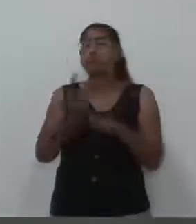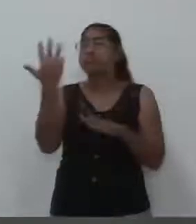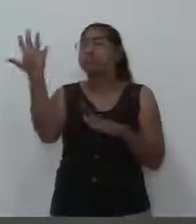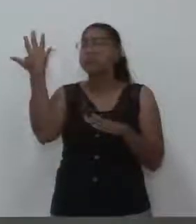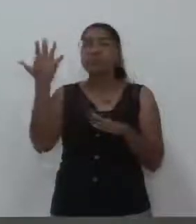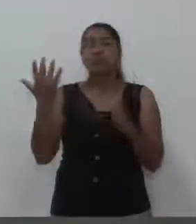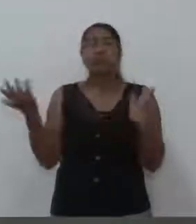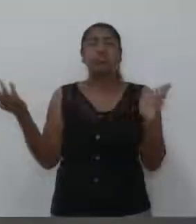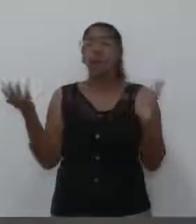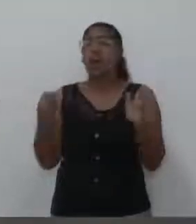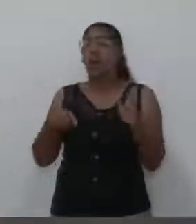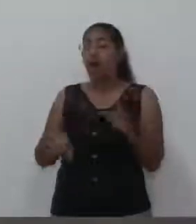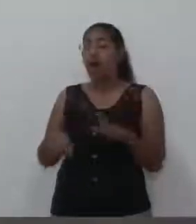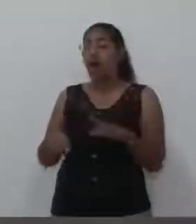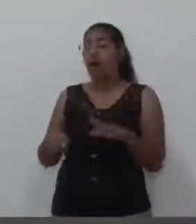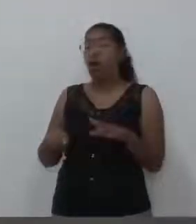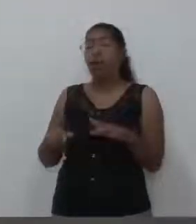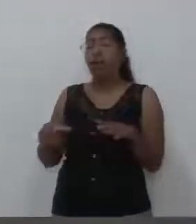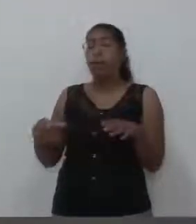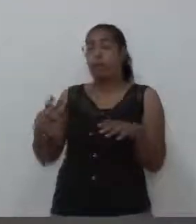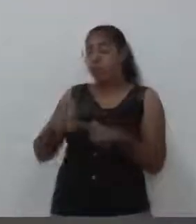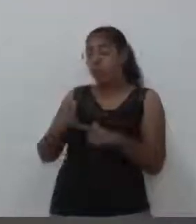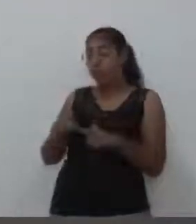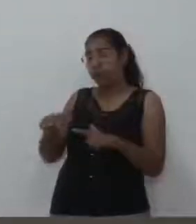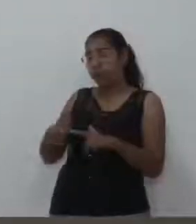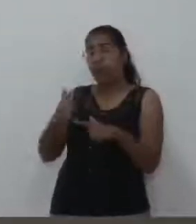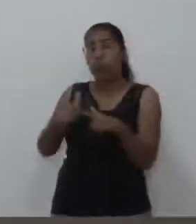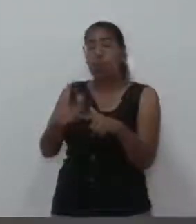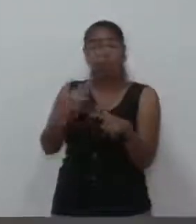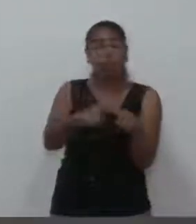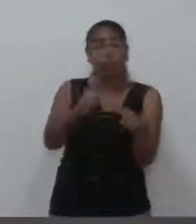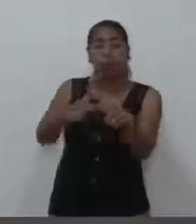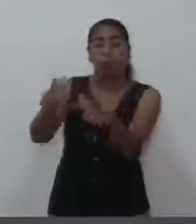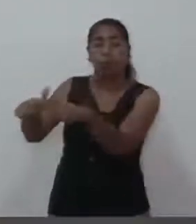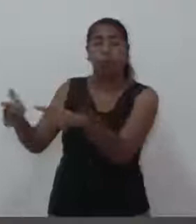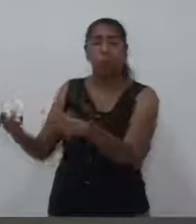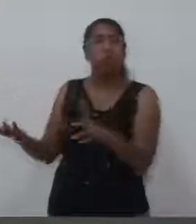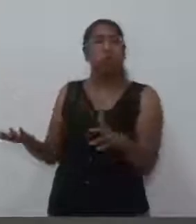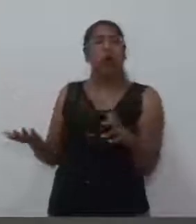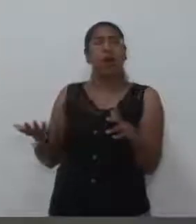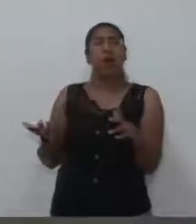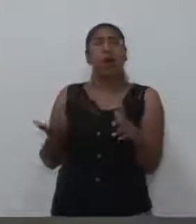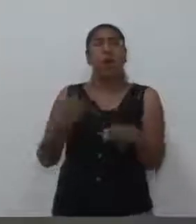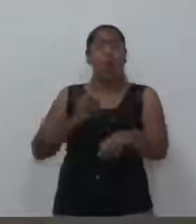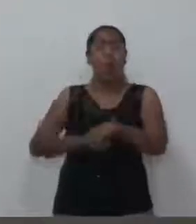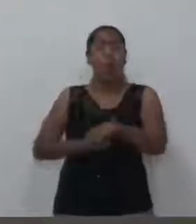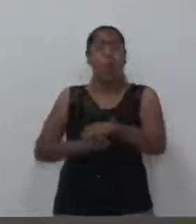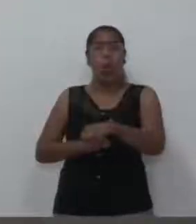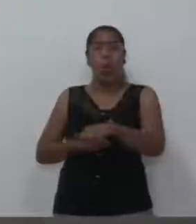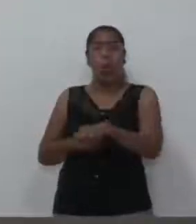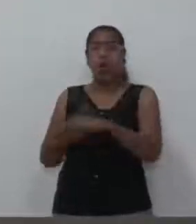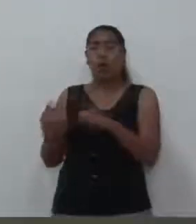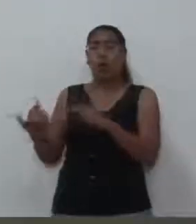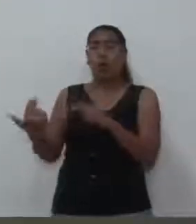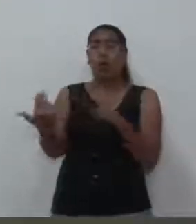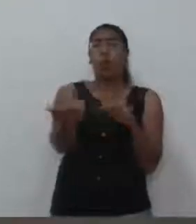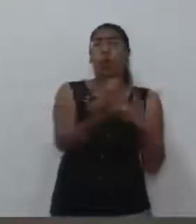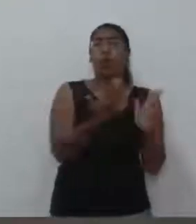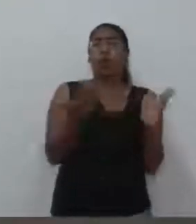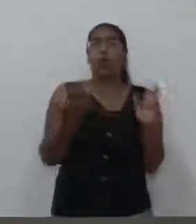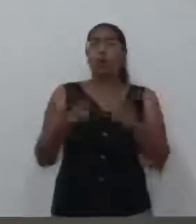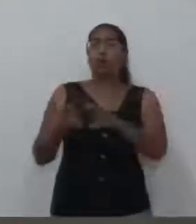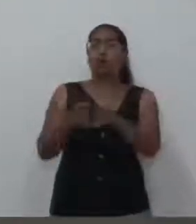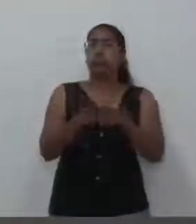mesmo momento. Esses problemas podem ter durante o ano todo. E por que estão tendo vários no mesmo momento, somente agora?